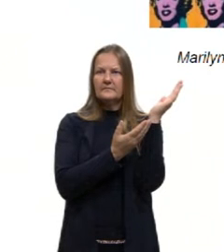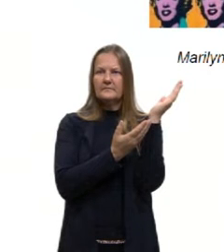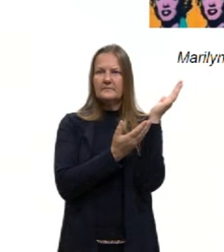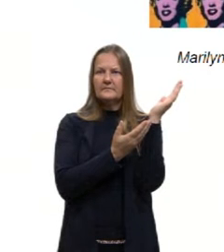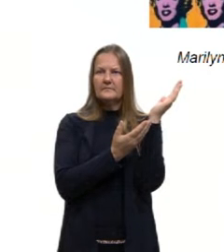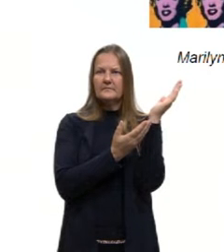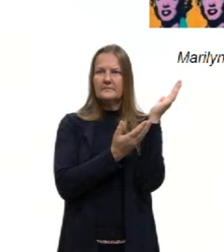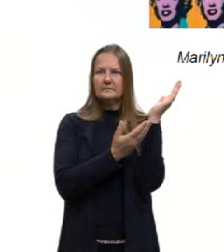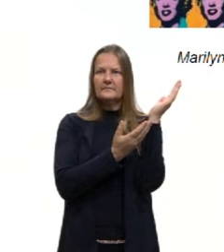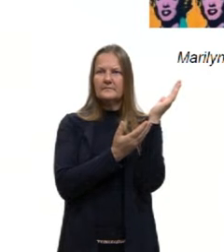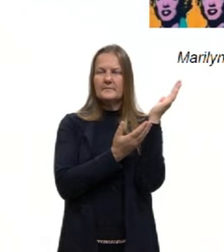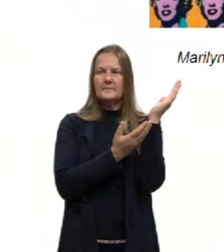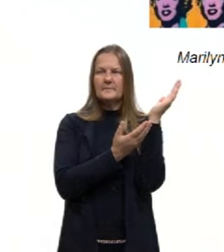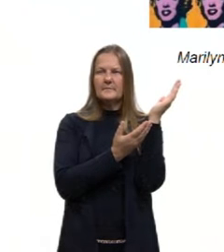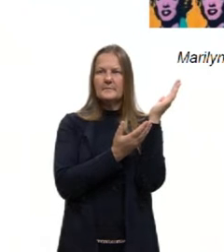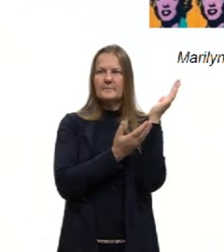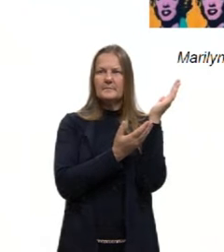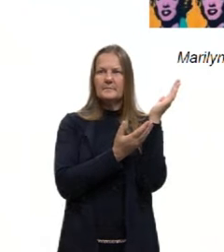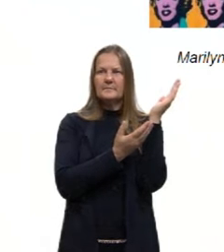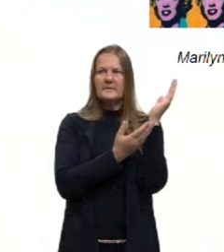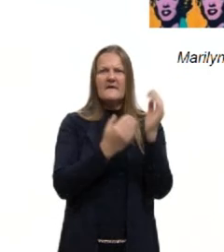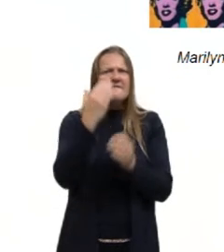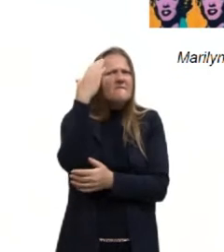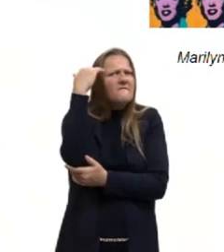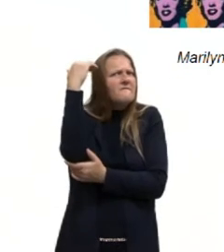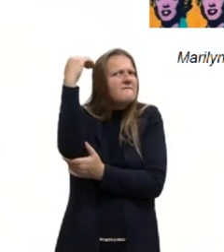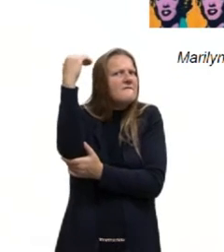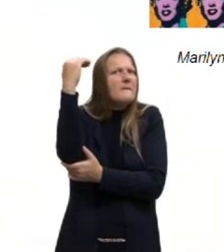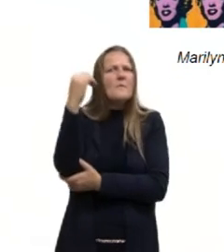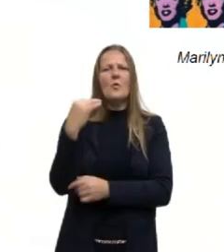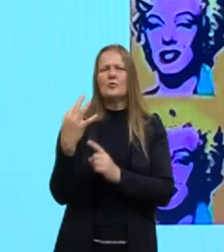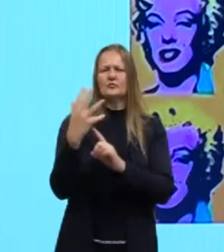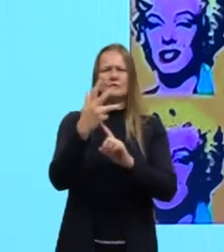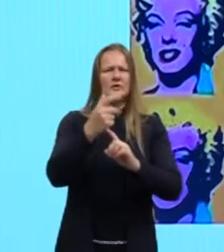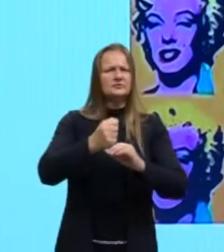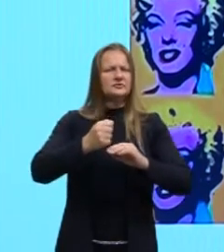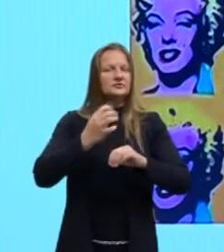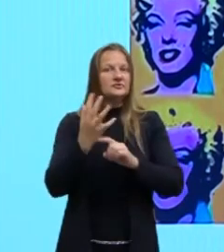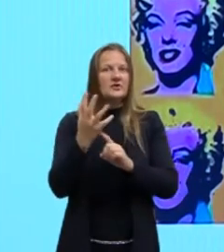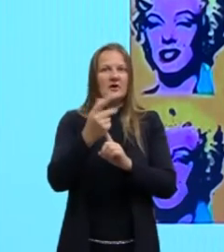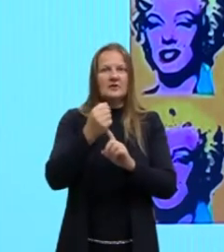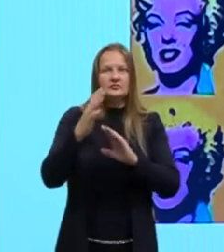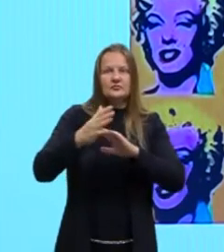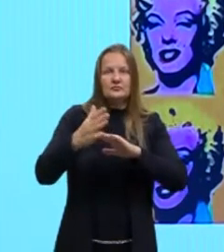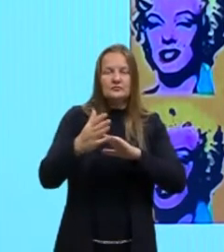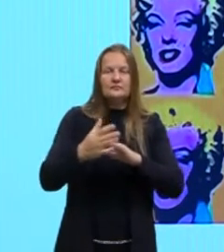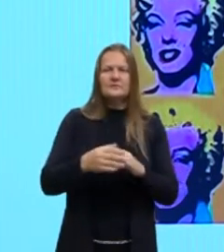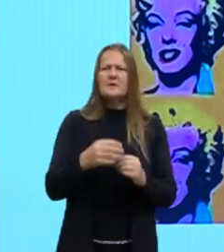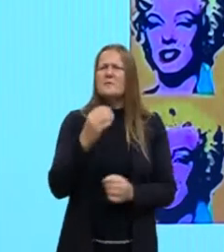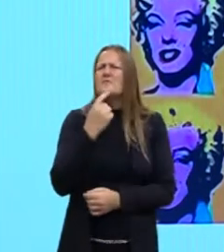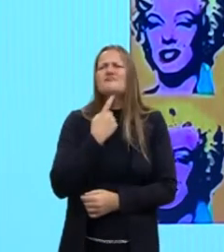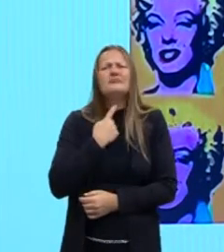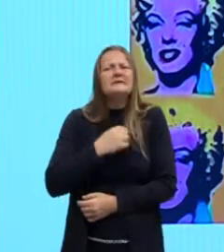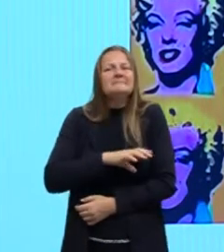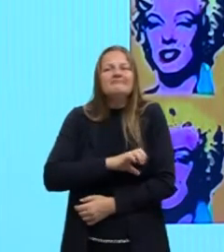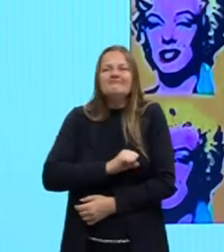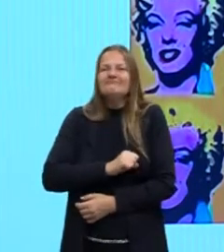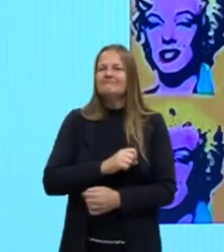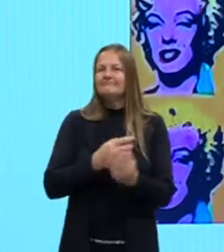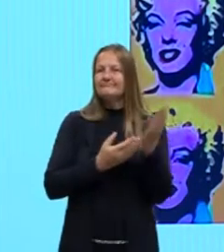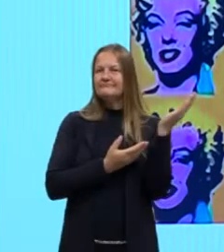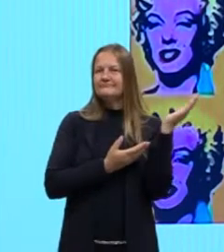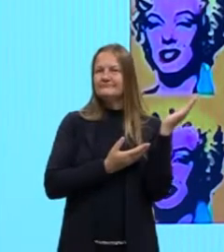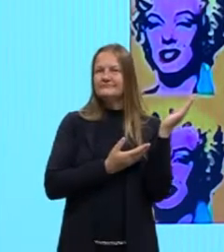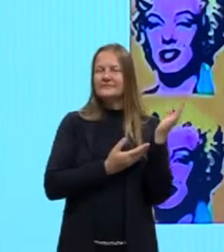que é um grande nome da arte contemporânea, um artista que eu gosto muito. Inclusive, deixo a dica para